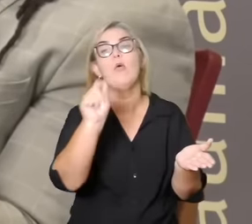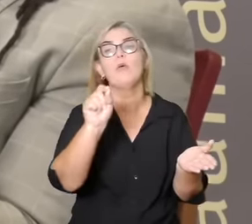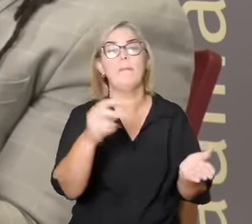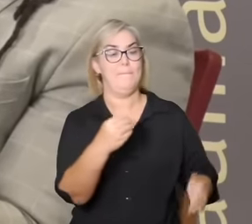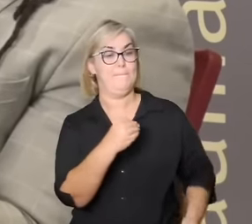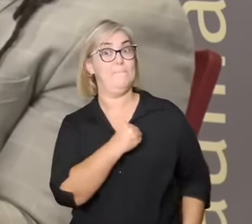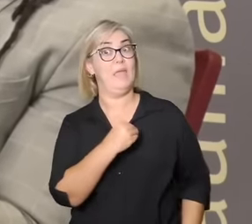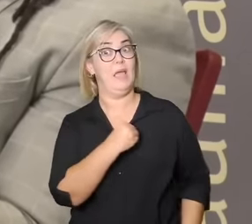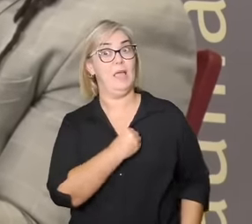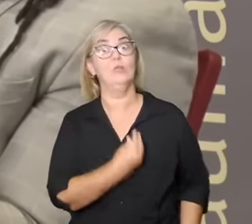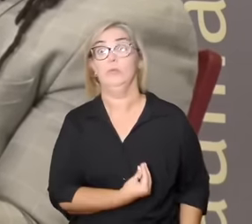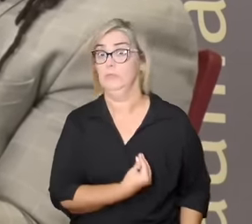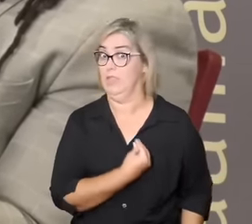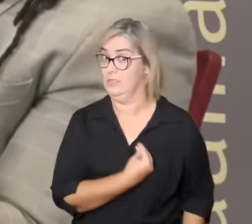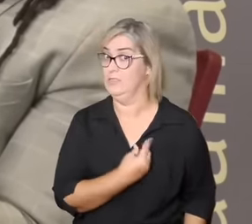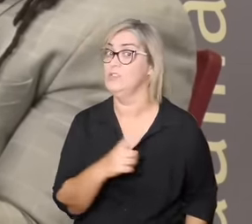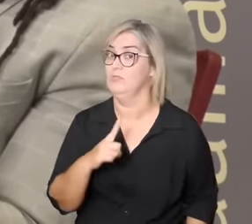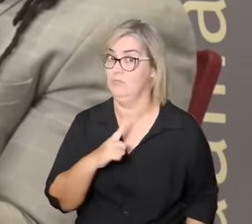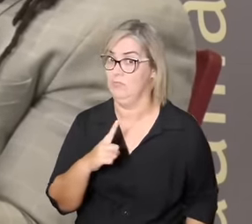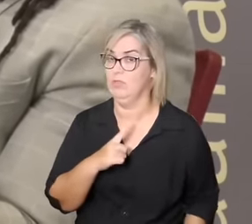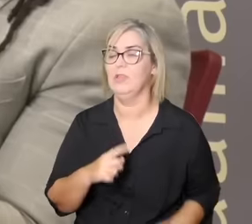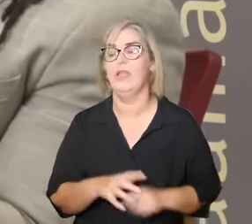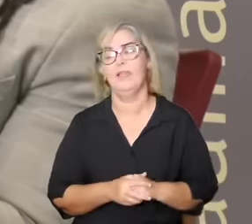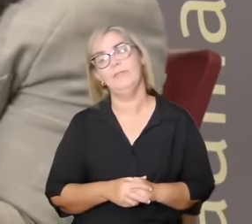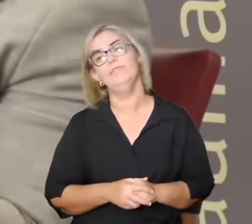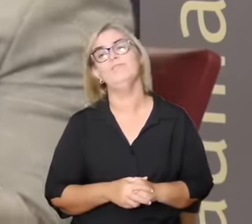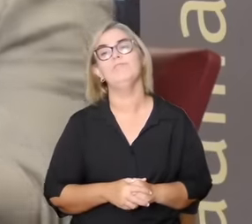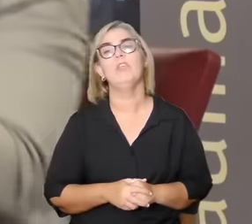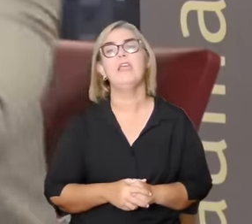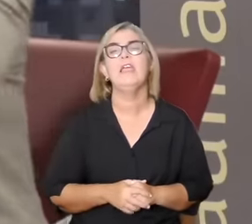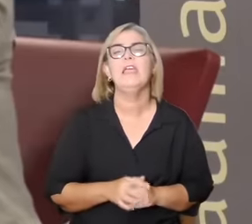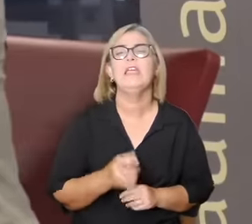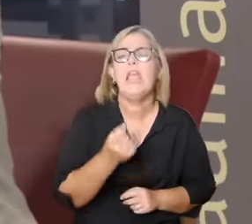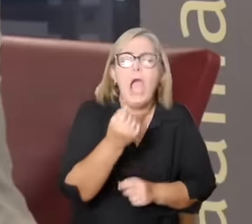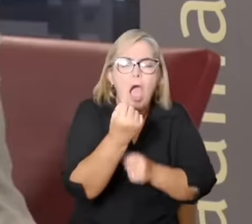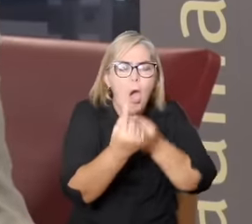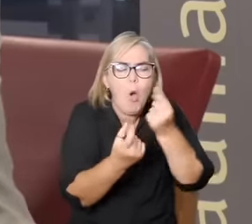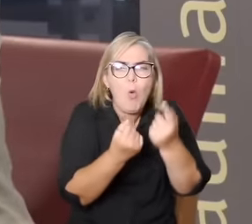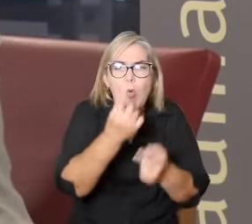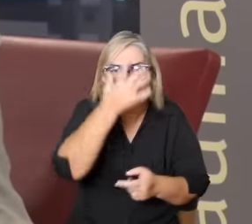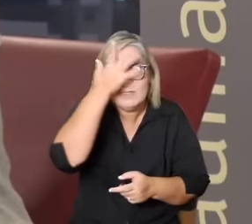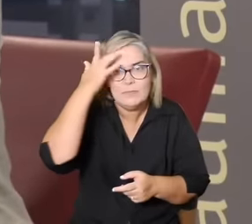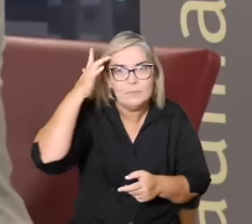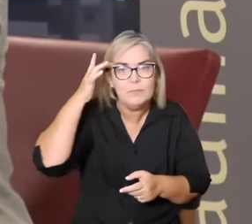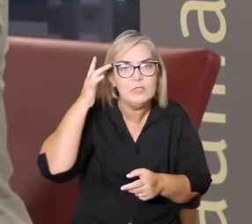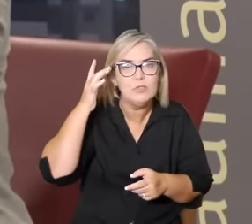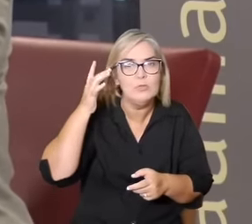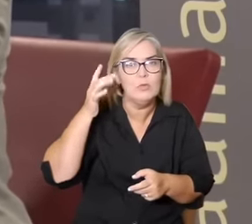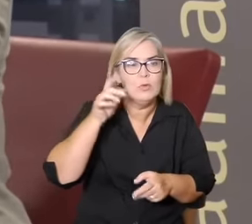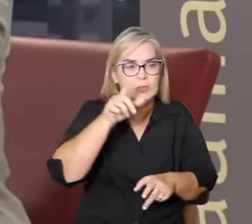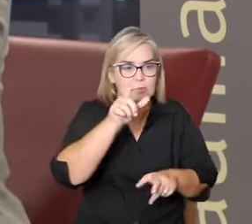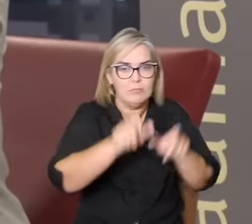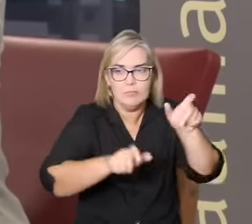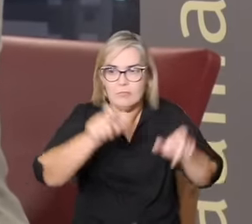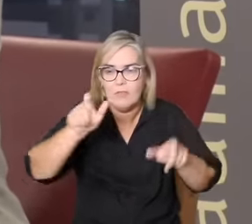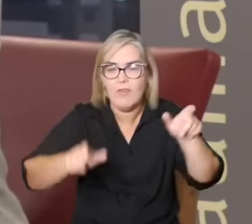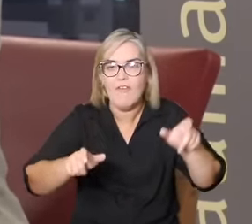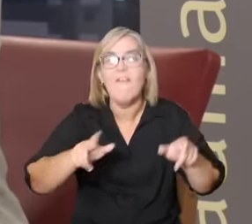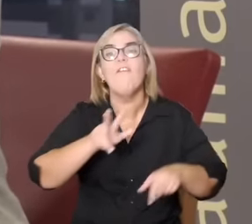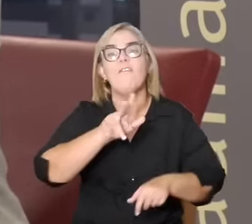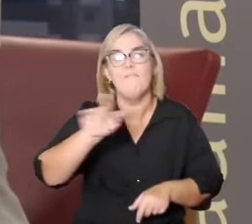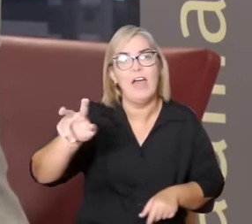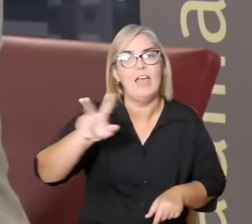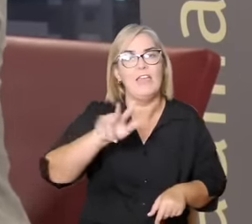que uma tribe eleita vai ser aquela que vai passar pelo Armagedon vai passar por um juízo final